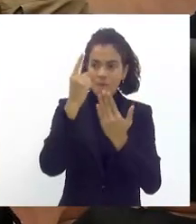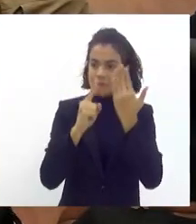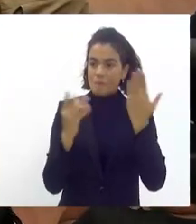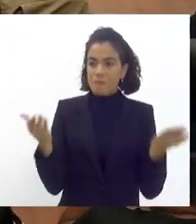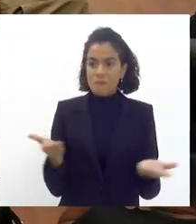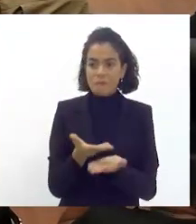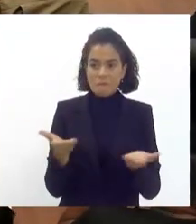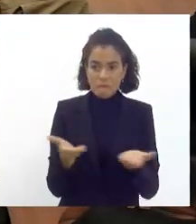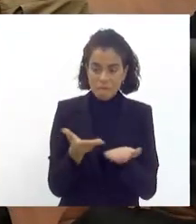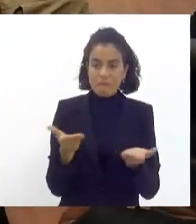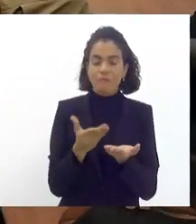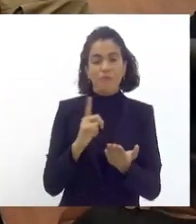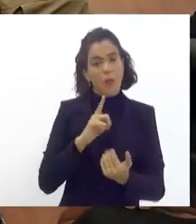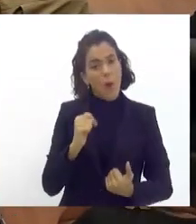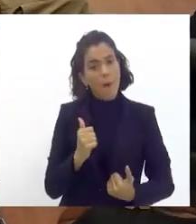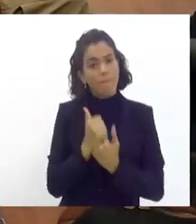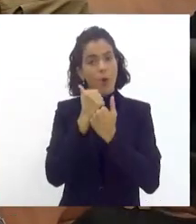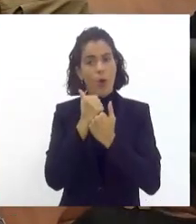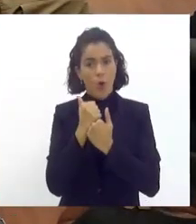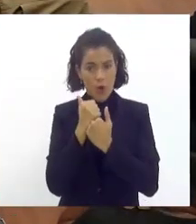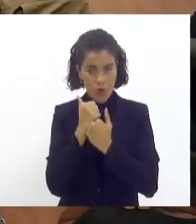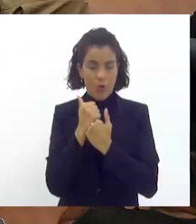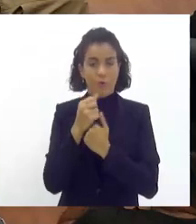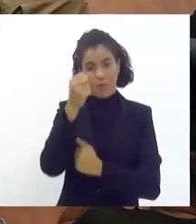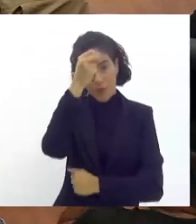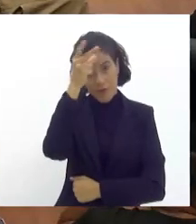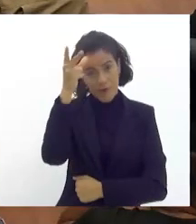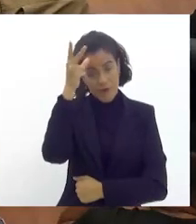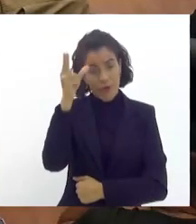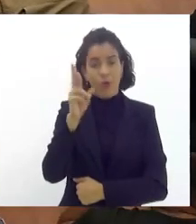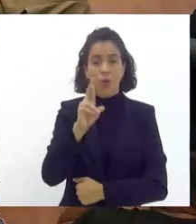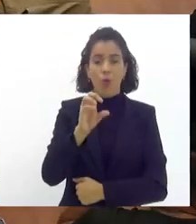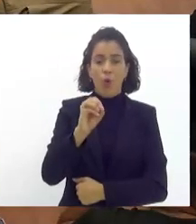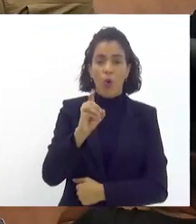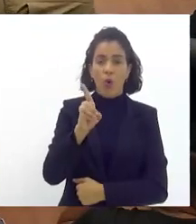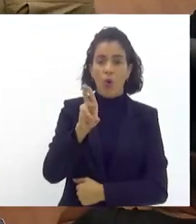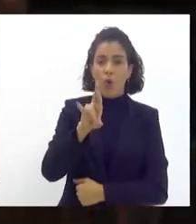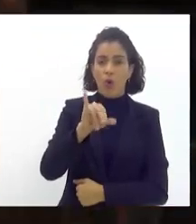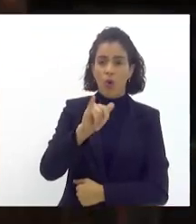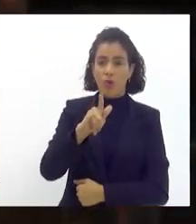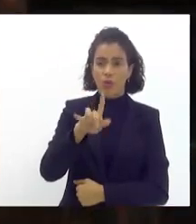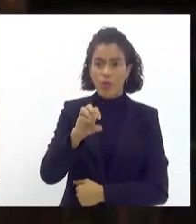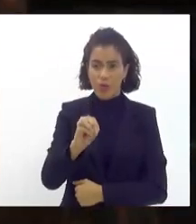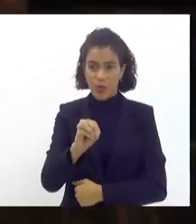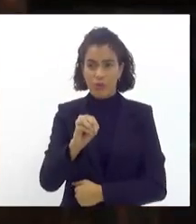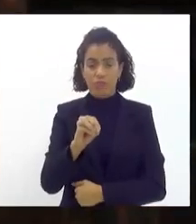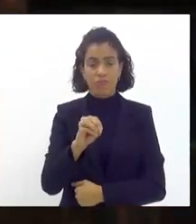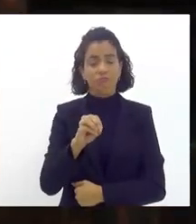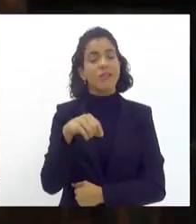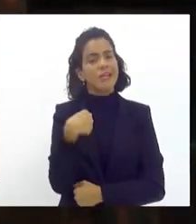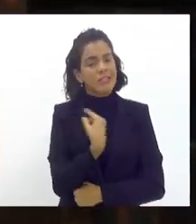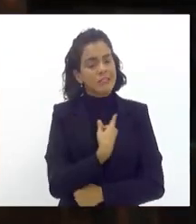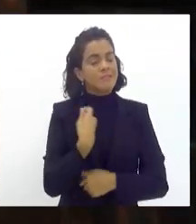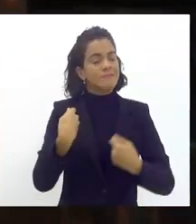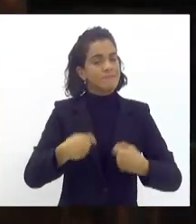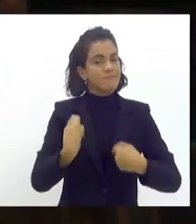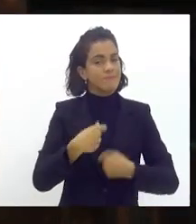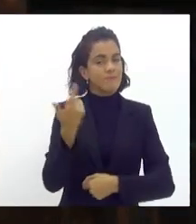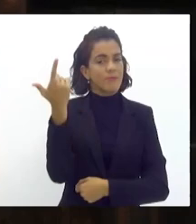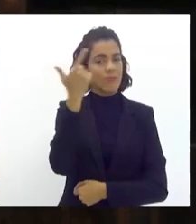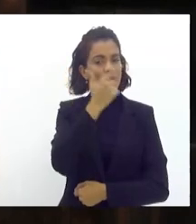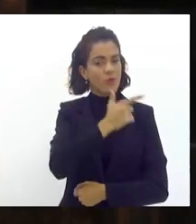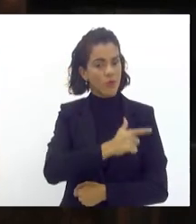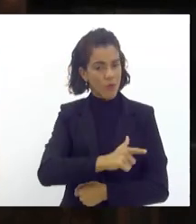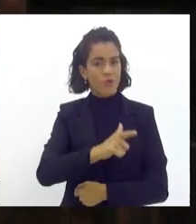hoje nós temos um apoio muito grande desde o ei prefeito Rodrigo com o prefeito Axel as nossas escolas e a gente precisa conseguir colocar